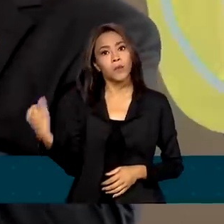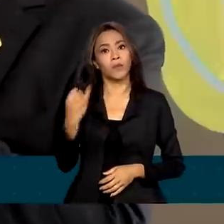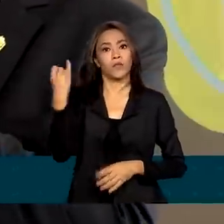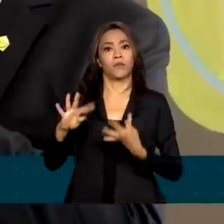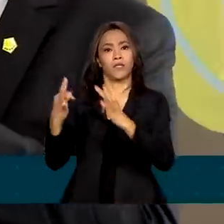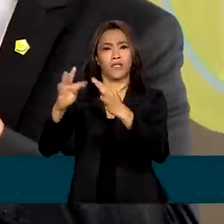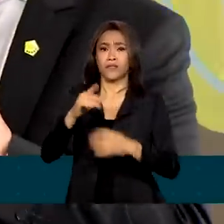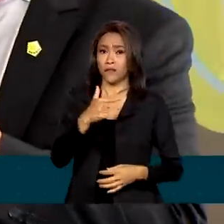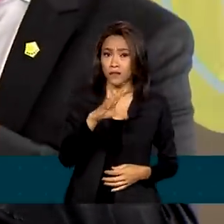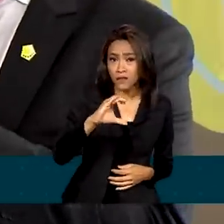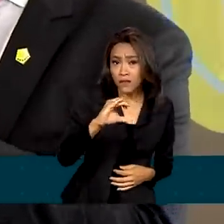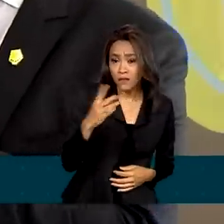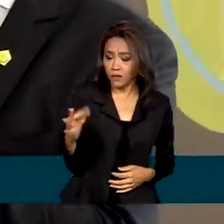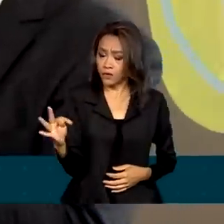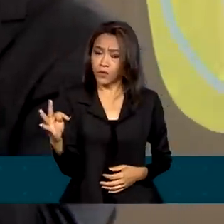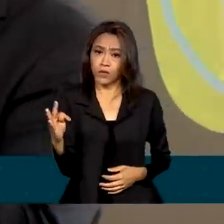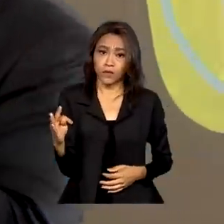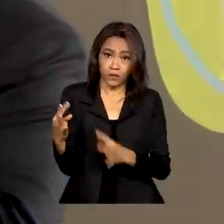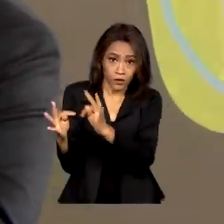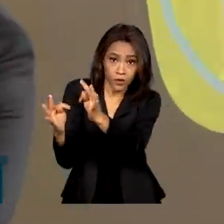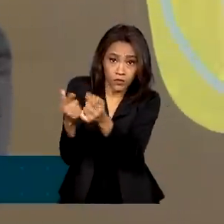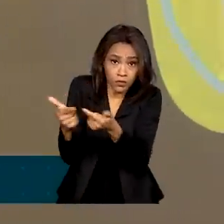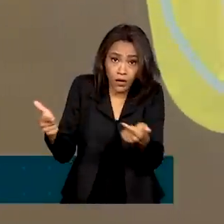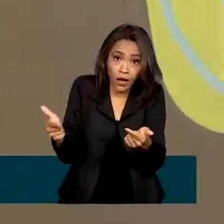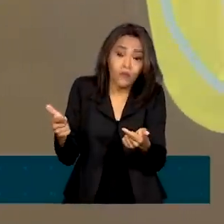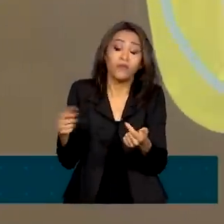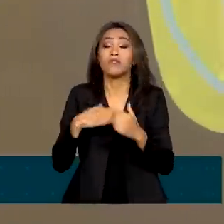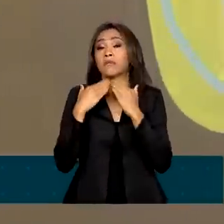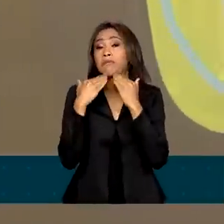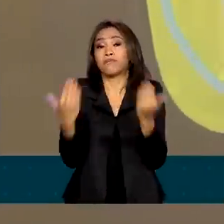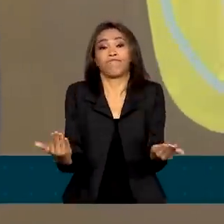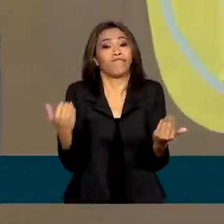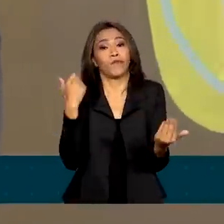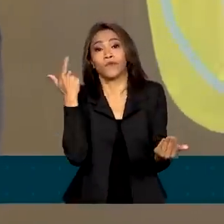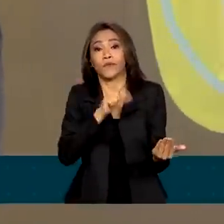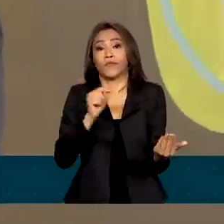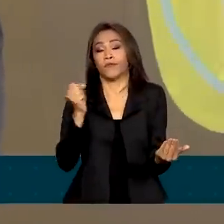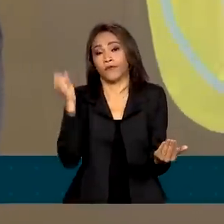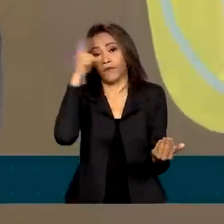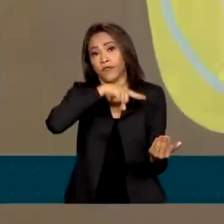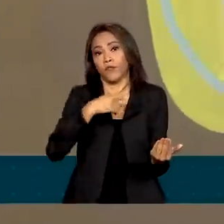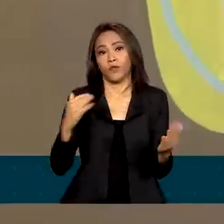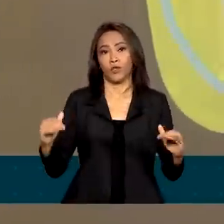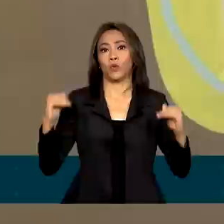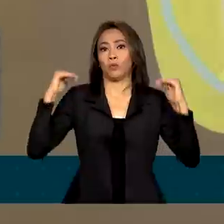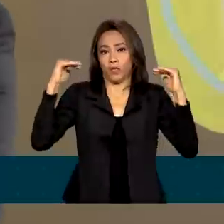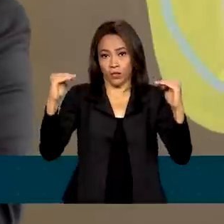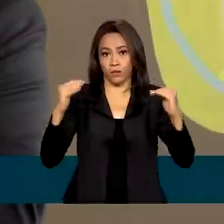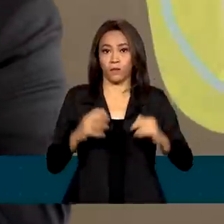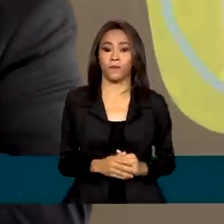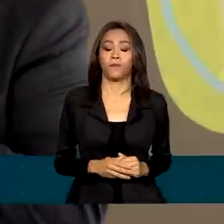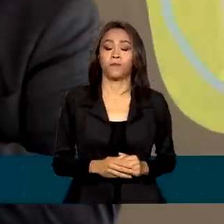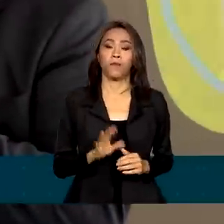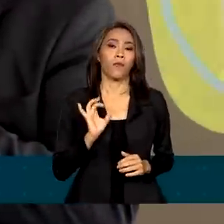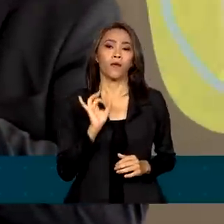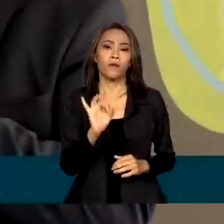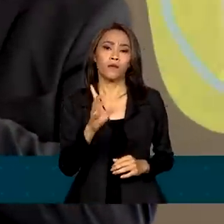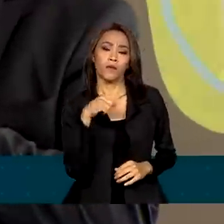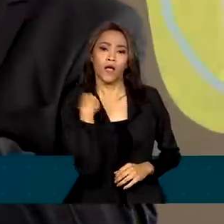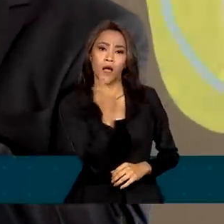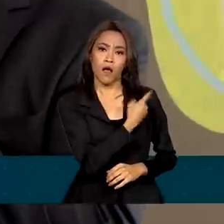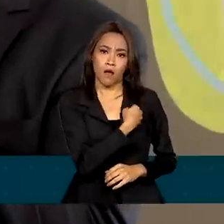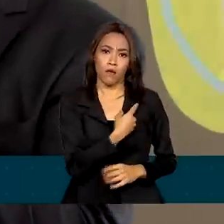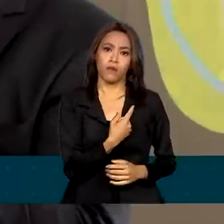ciência e tecnologia não há desenvolvimento, não há soberania, não há civilidade. Não só na nossa função de